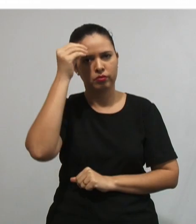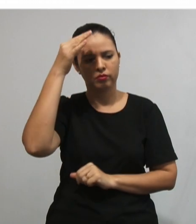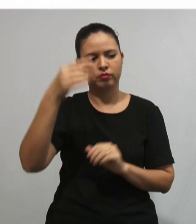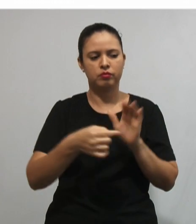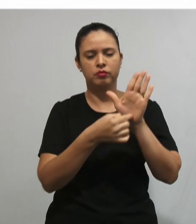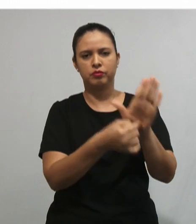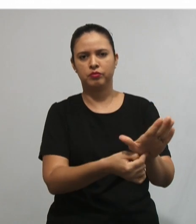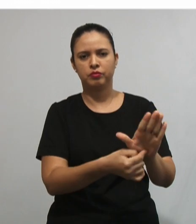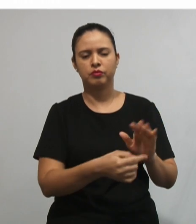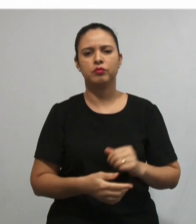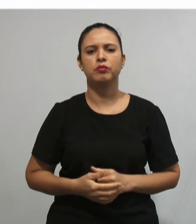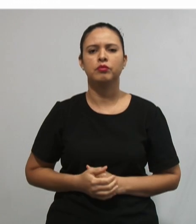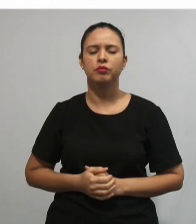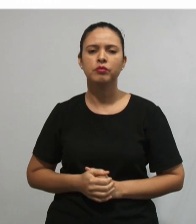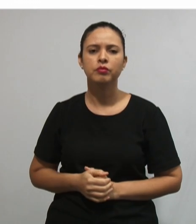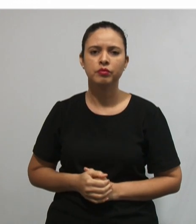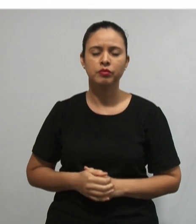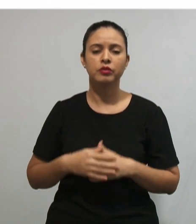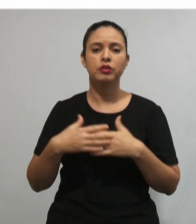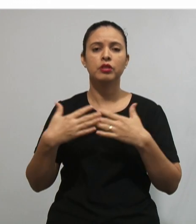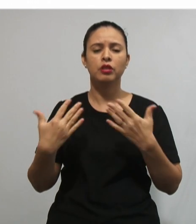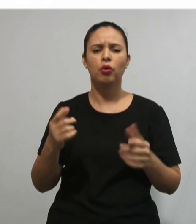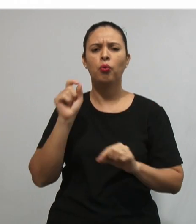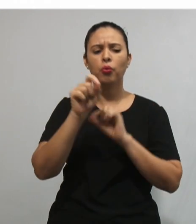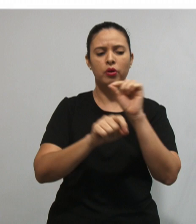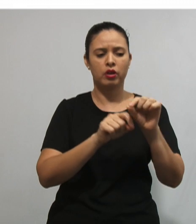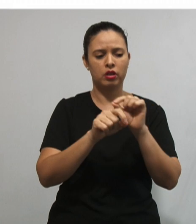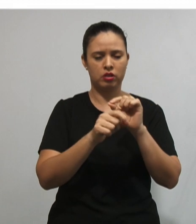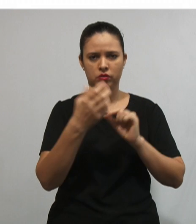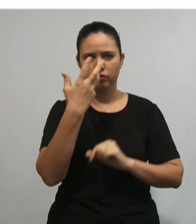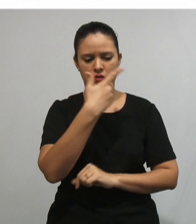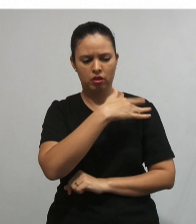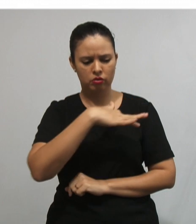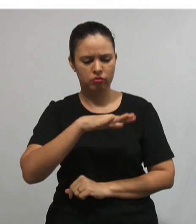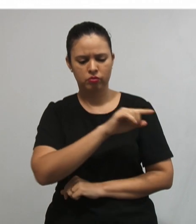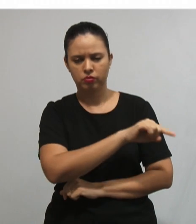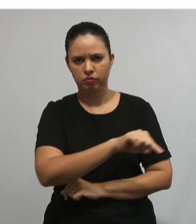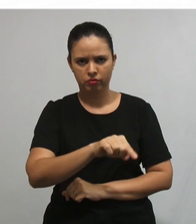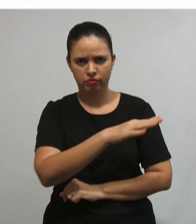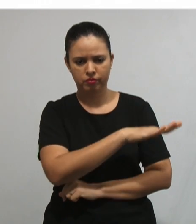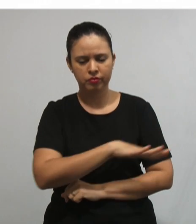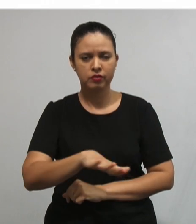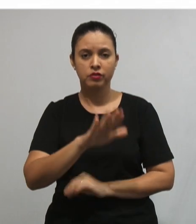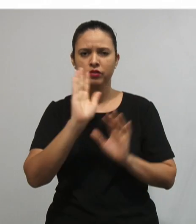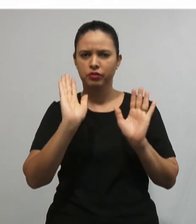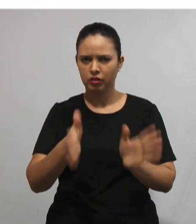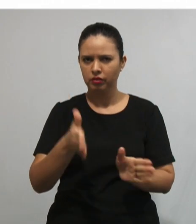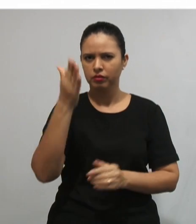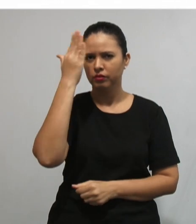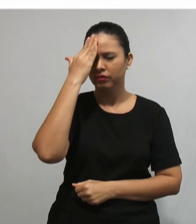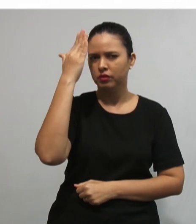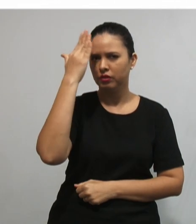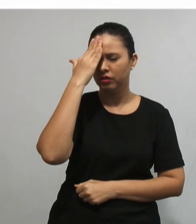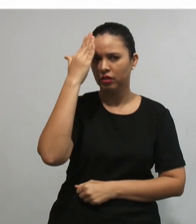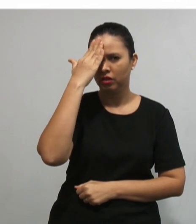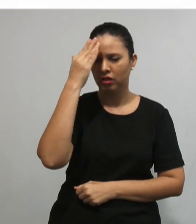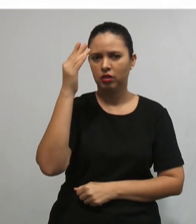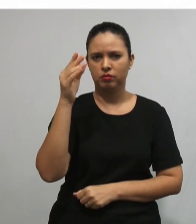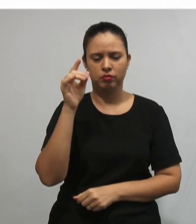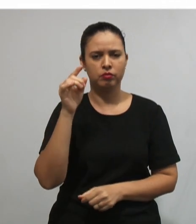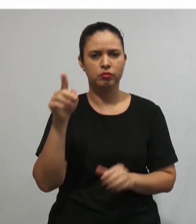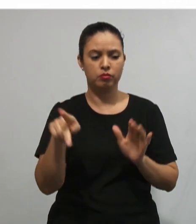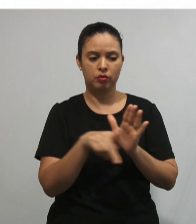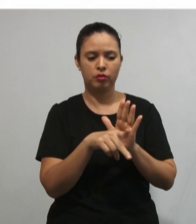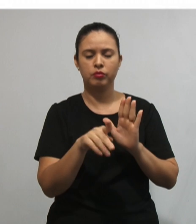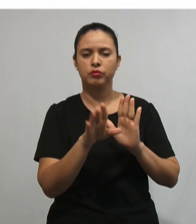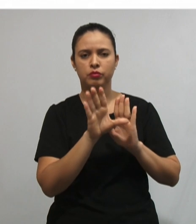Identificar os elementos subsunsores, ou seja, o que os alunos já sabem sobre este conteúdo, que são os conceitos, os conhecimentos